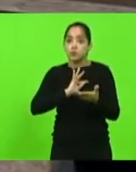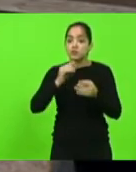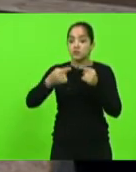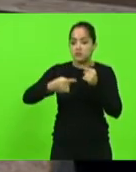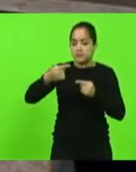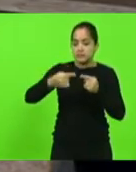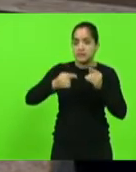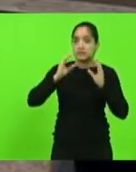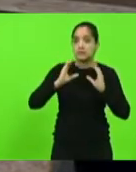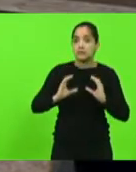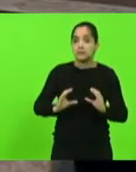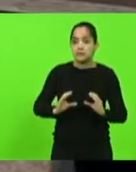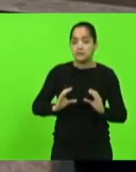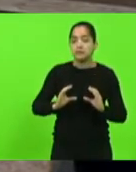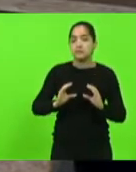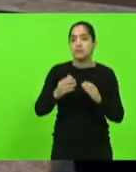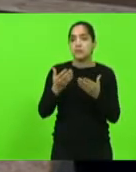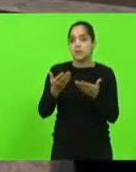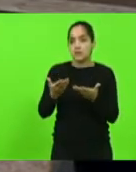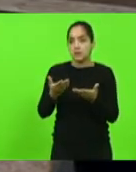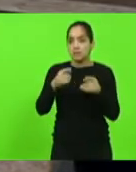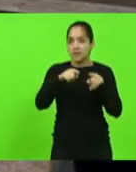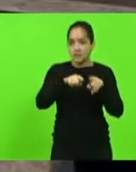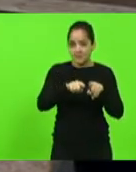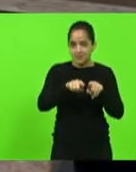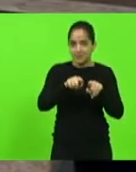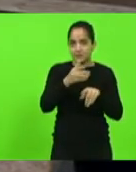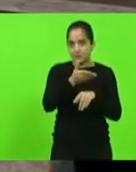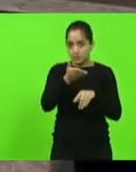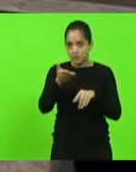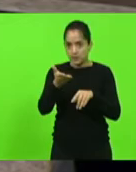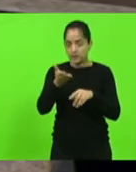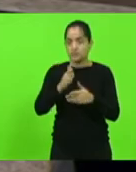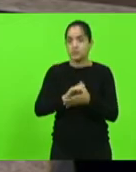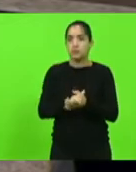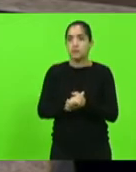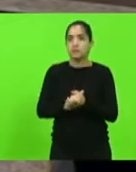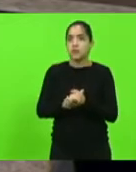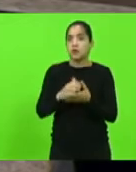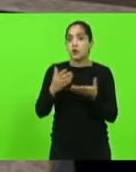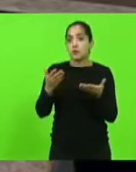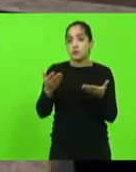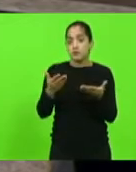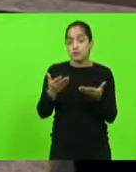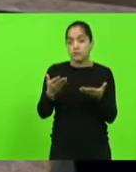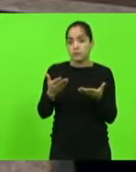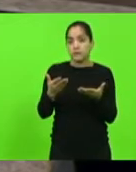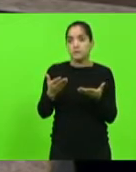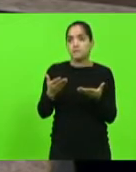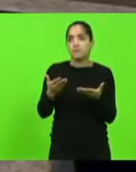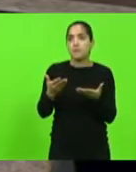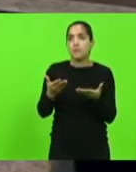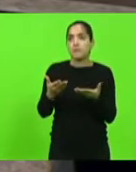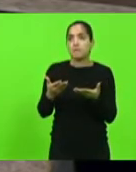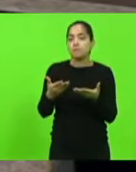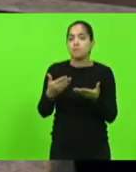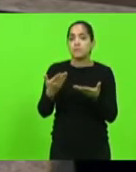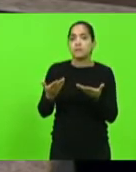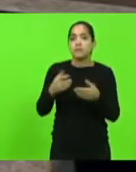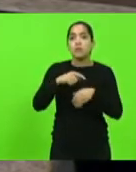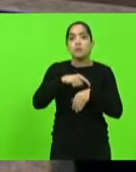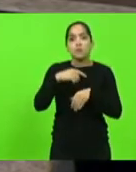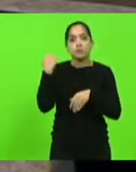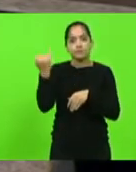cidadã, numa parceria com essas câmaras de vereadores. Foi um momento muito